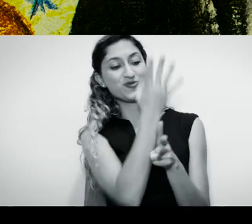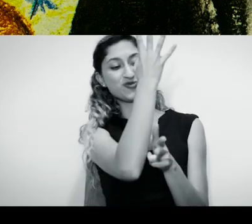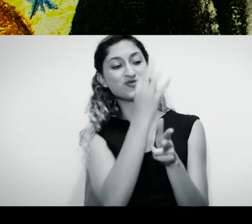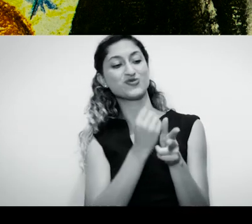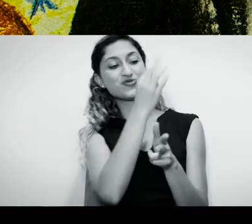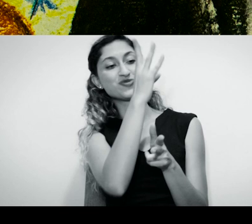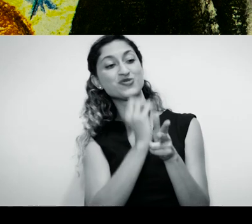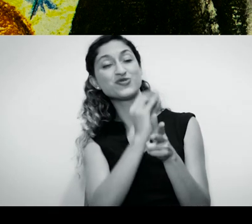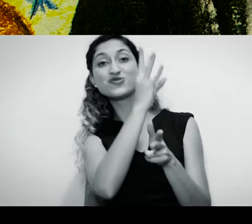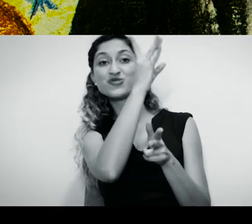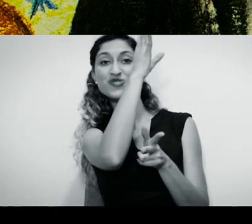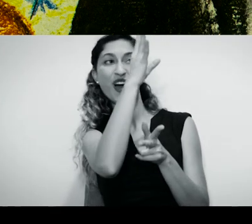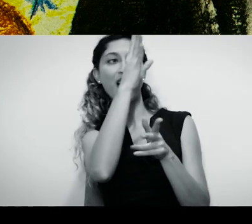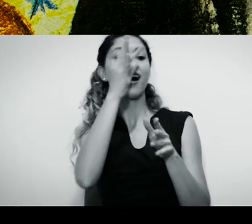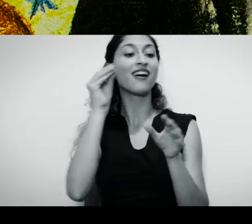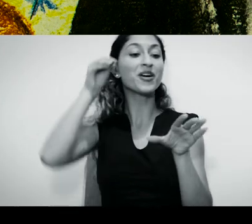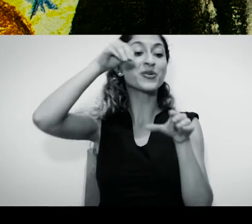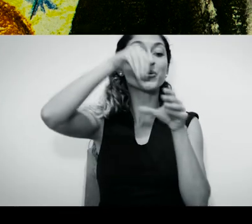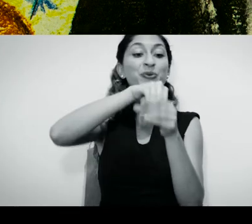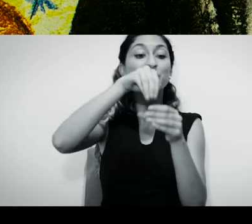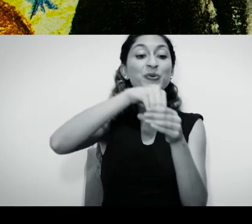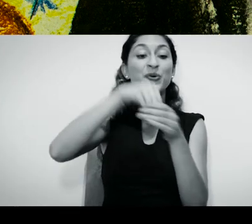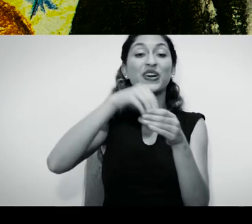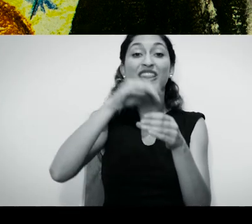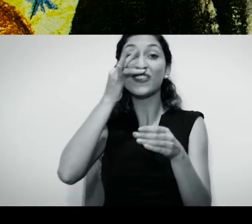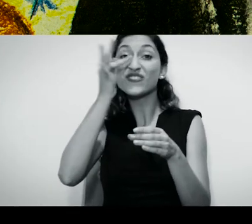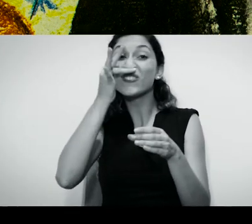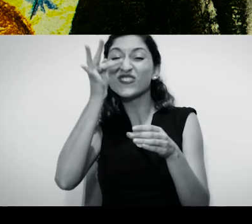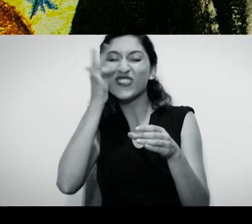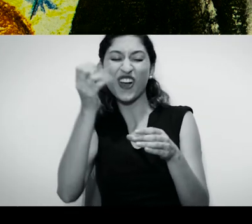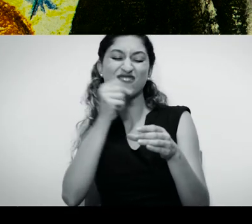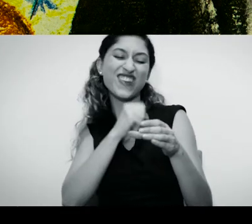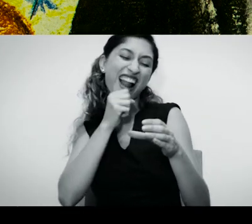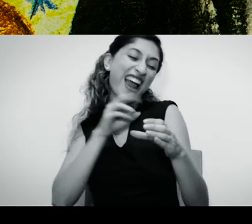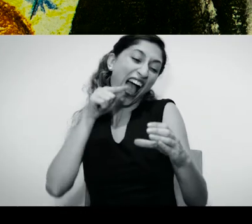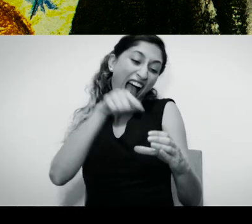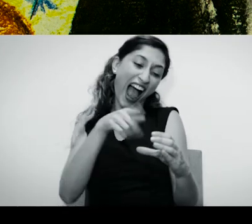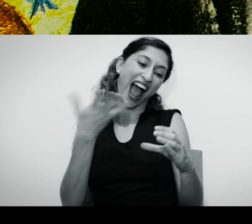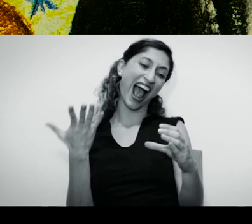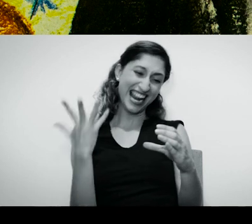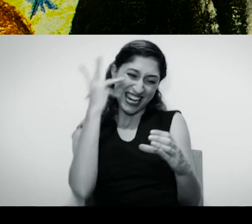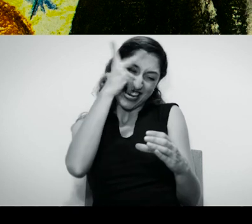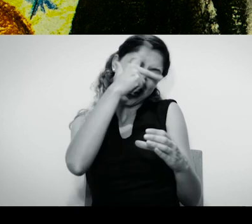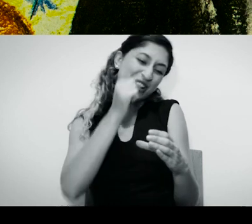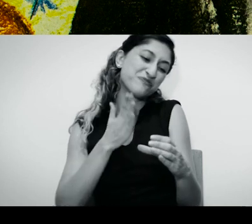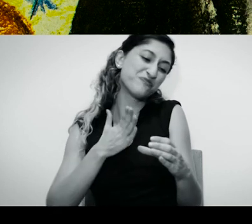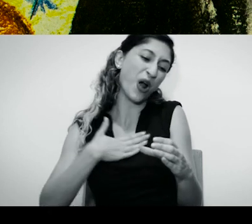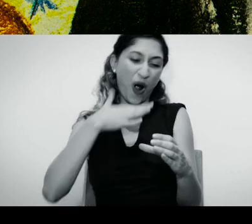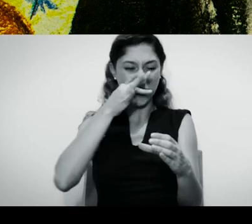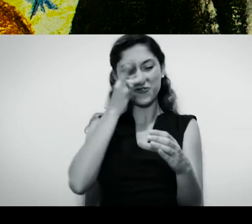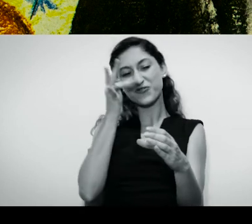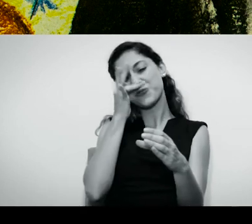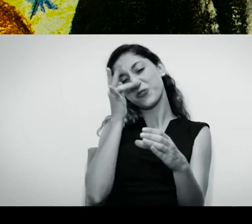vaso repleto de flores violeta. Cambalhota fala assim. Que lindo, lindo que é.